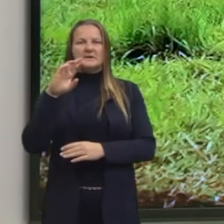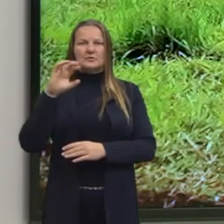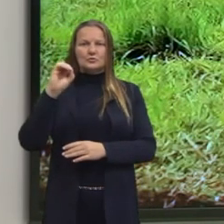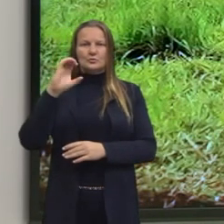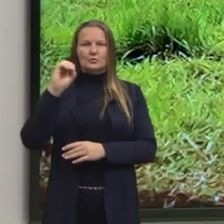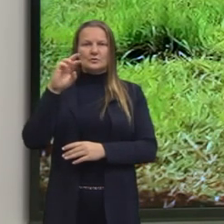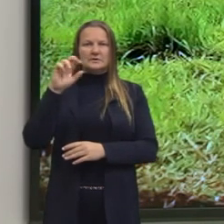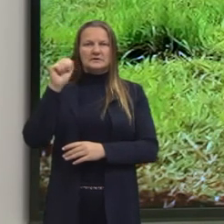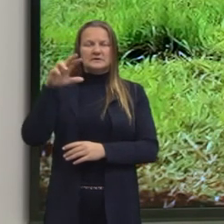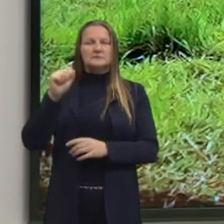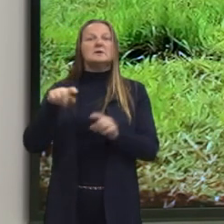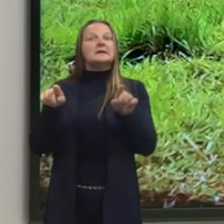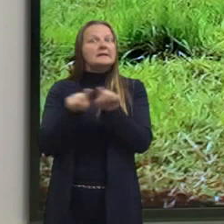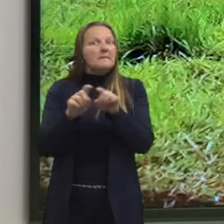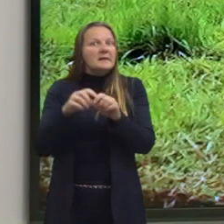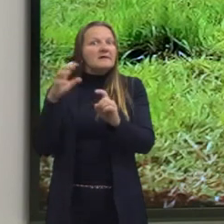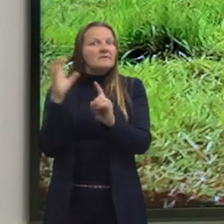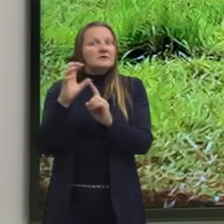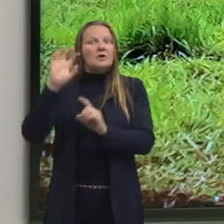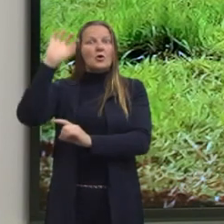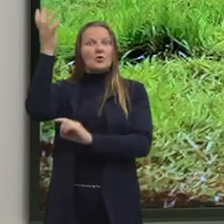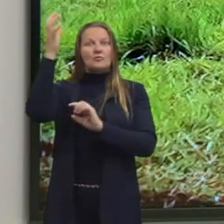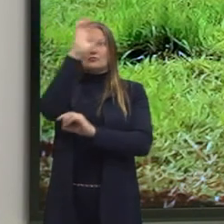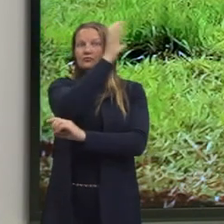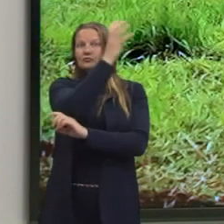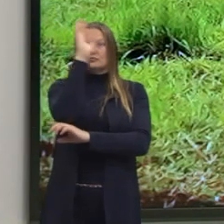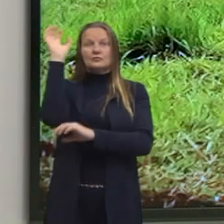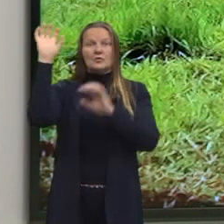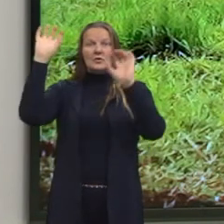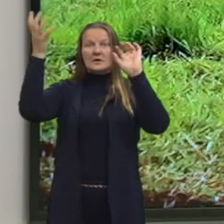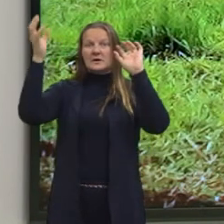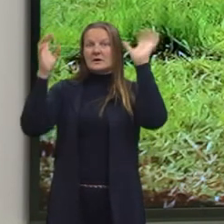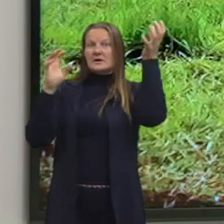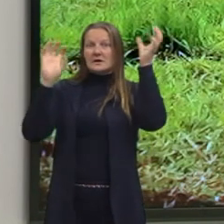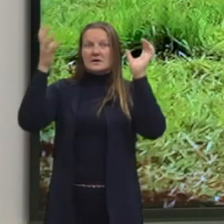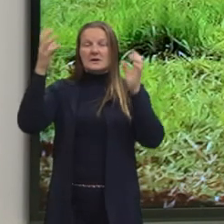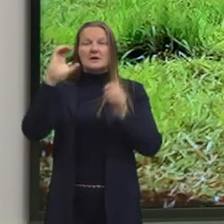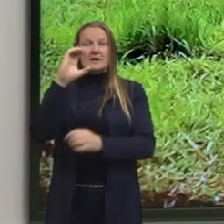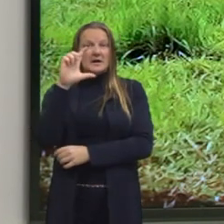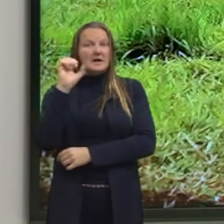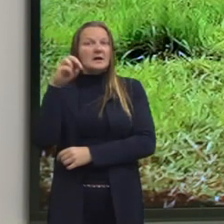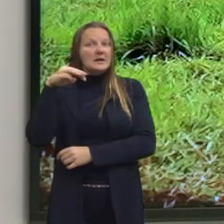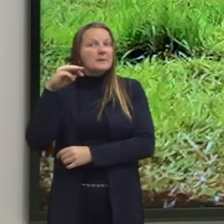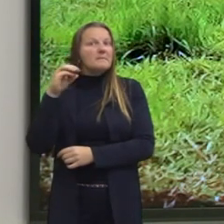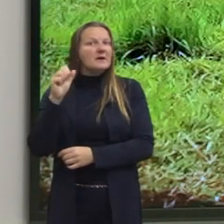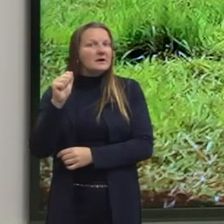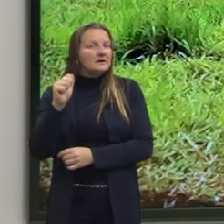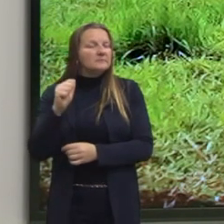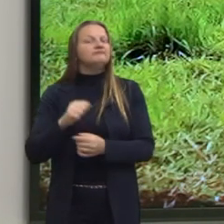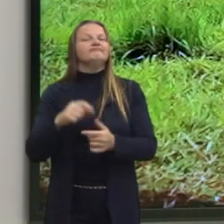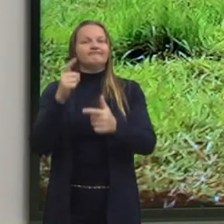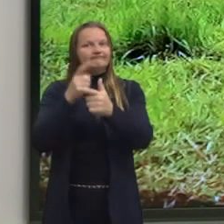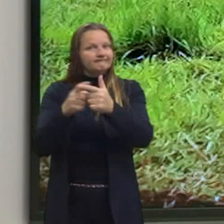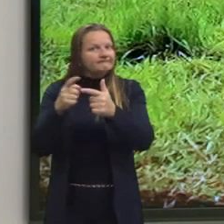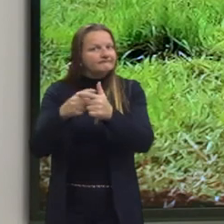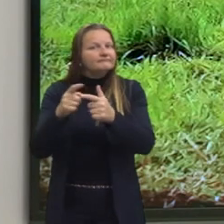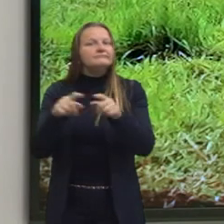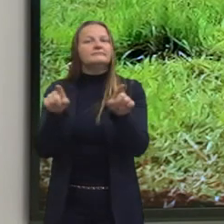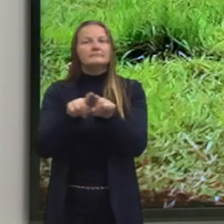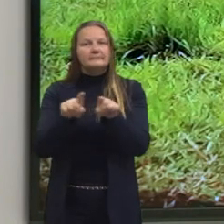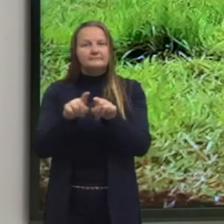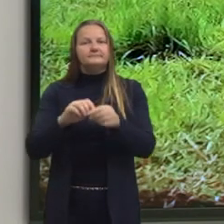né, que também é outra problemática, né, e tem sido discutido hoje em dia bastante.